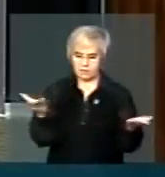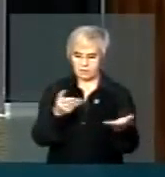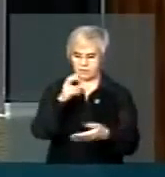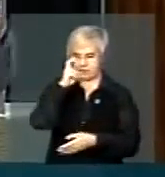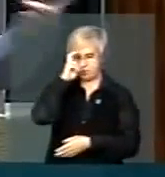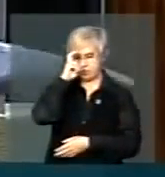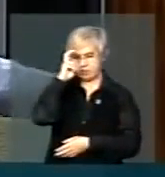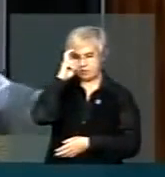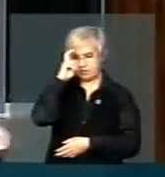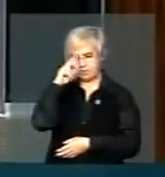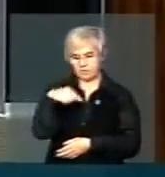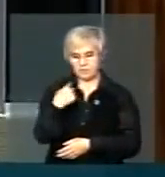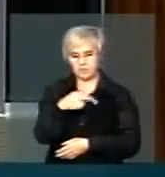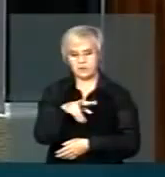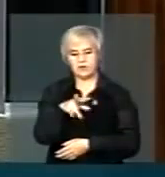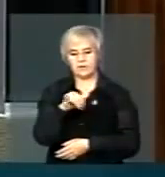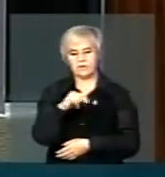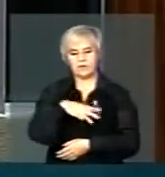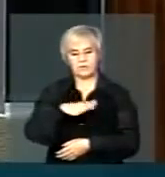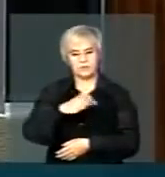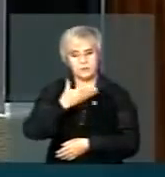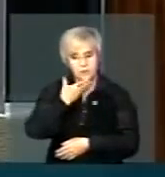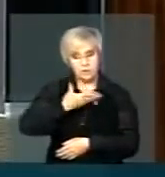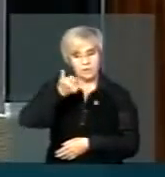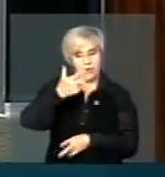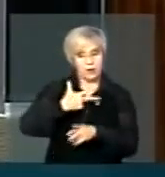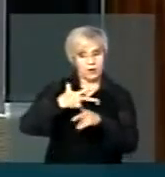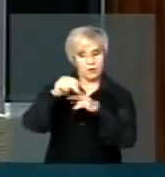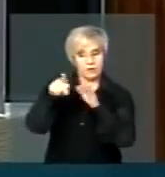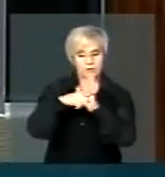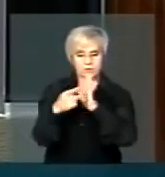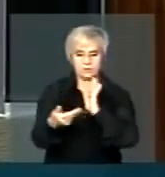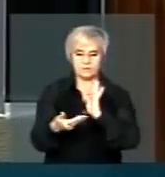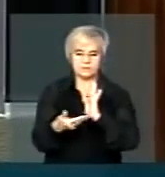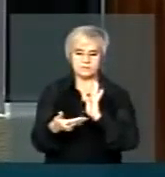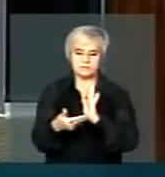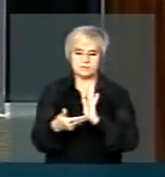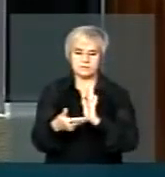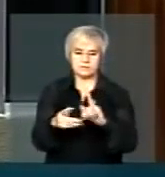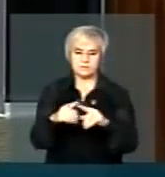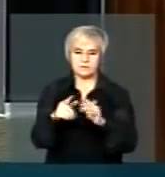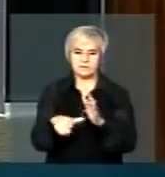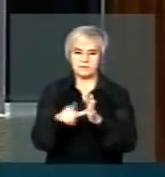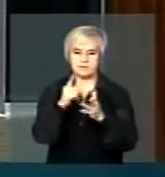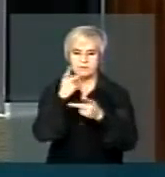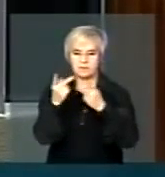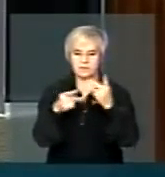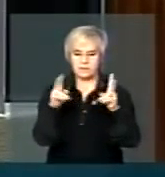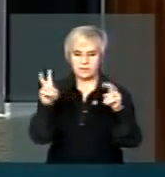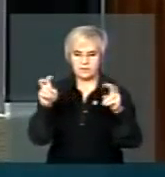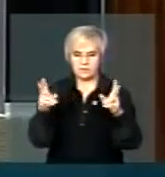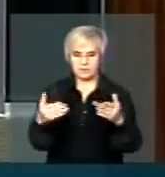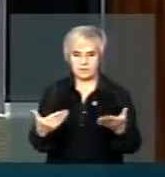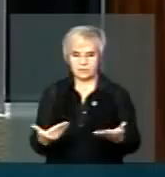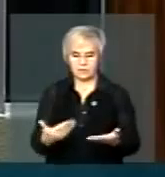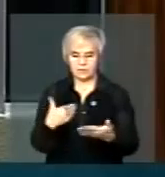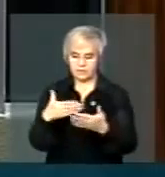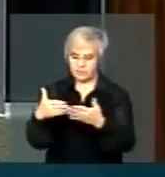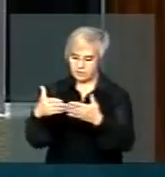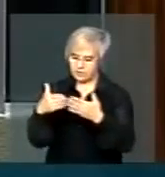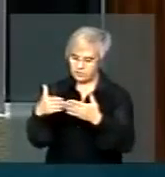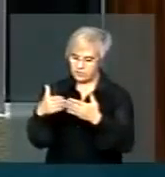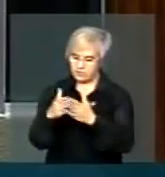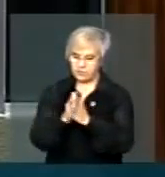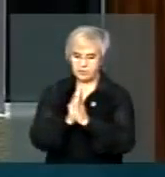-feira, se Deus quiser, gente vai ter mais avanços nesta casa. antes de falar do assunto aqui, Presidente, pedir a V. Exª que